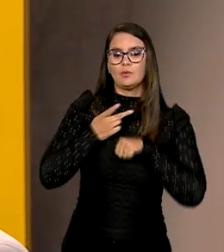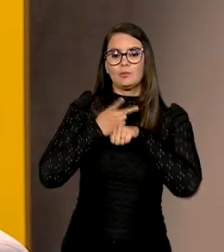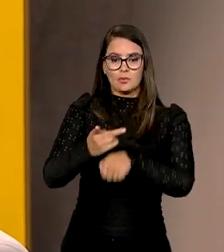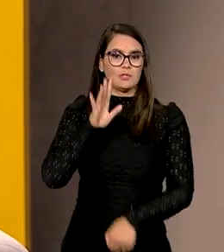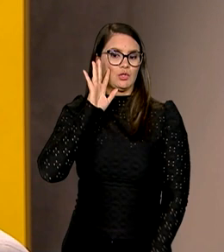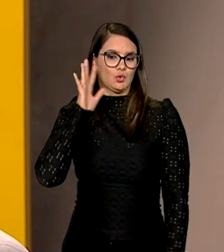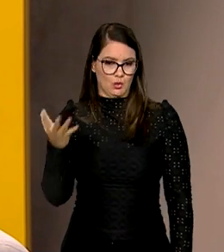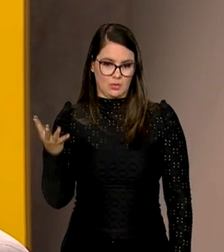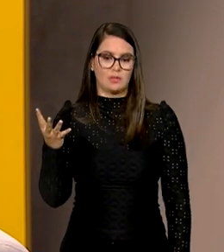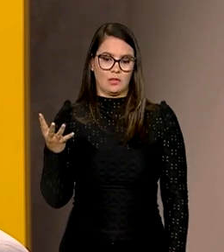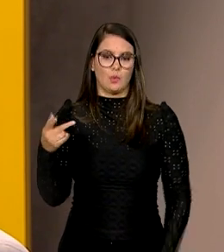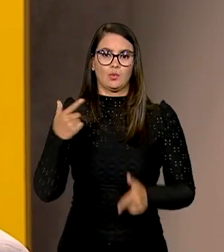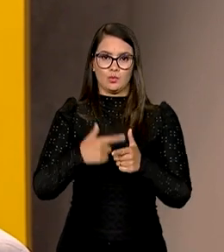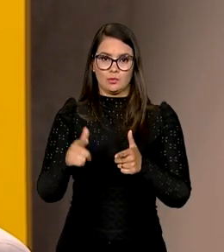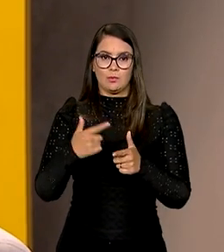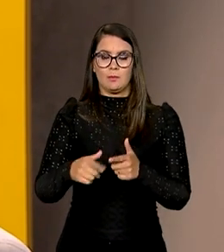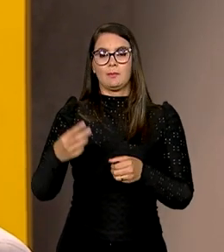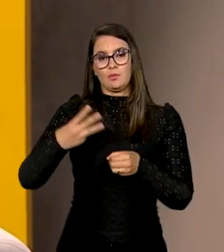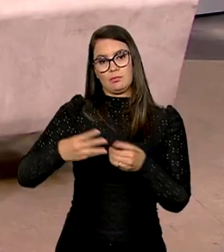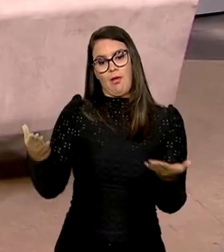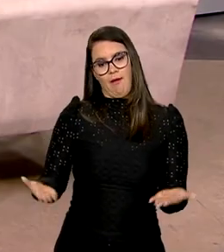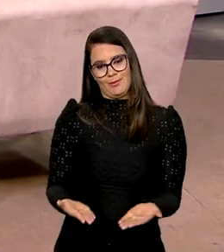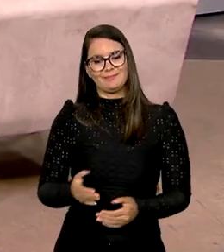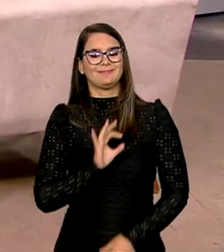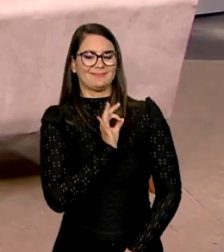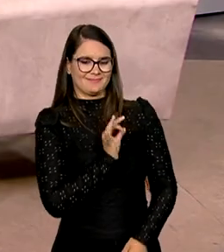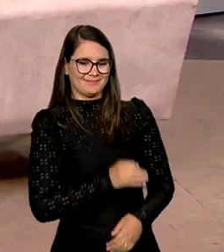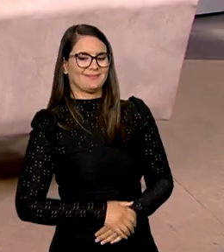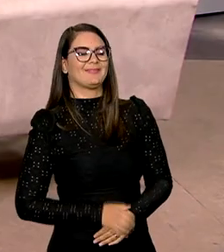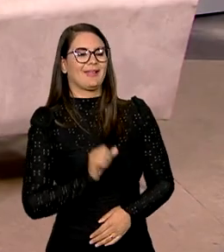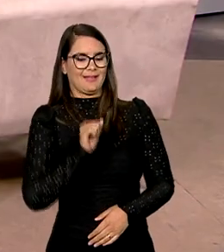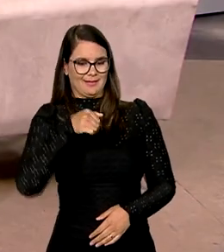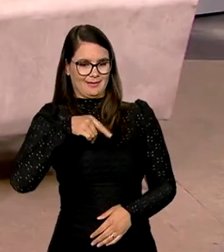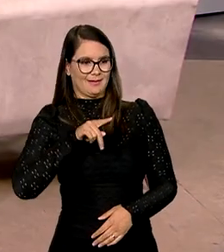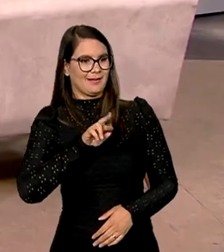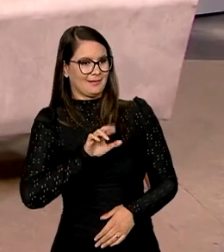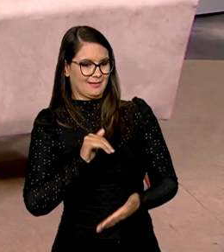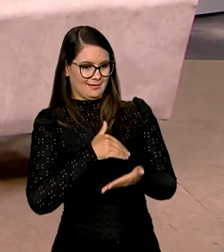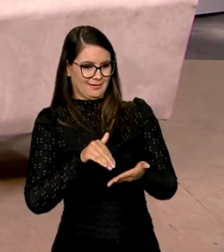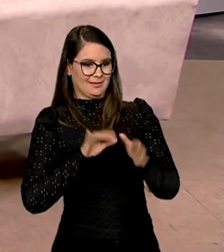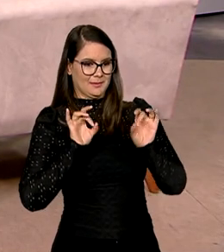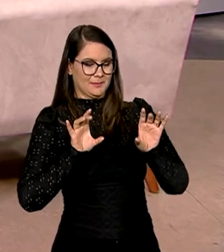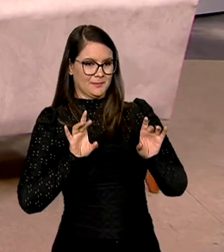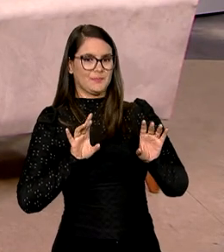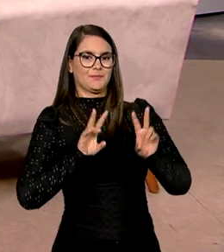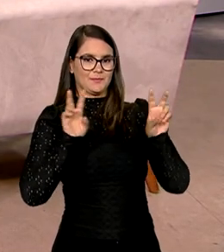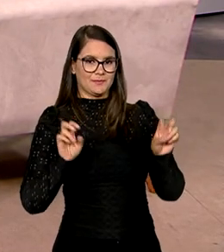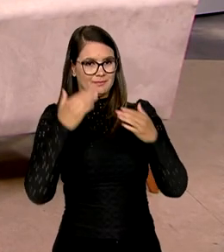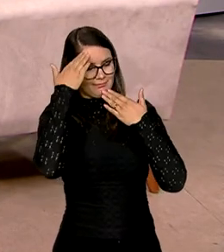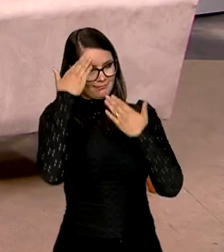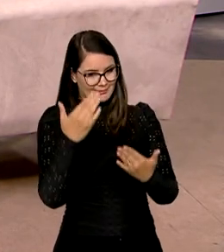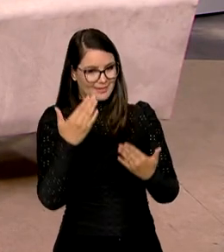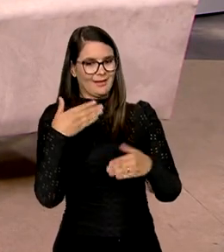soluções dos problemas dos municípios nesse momento. Com certeza. André Luiz Ceciliano, secretário especial de Assuntos Federativos, muito